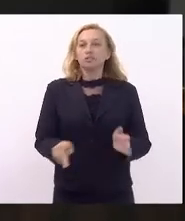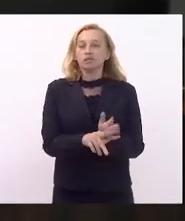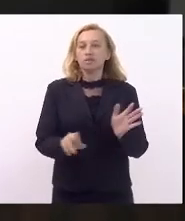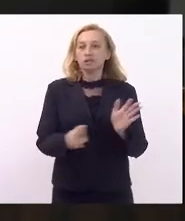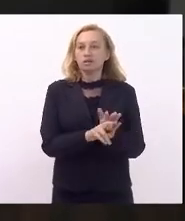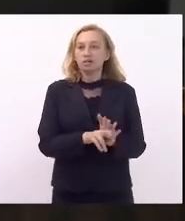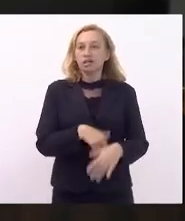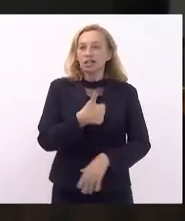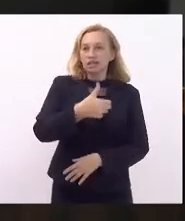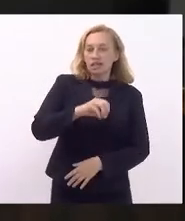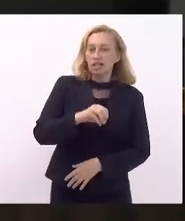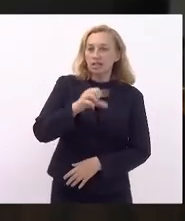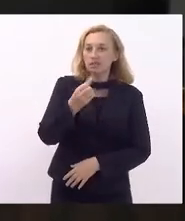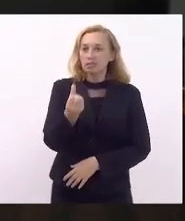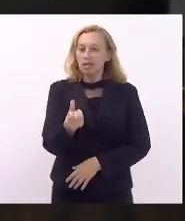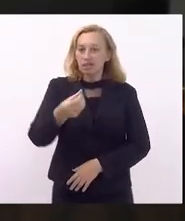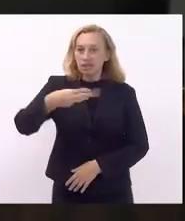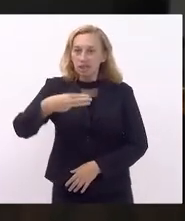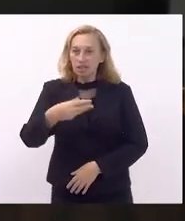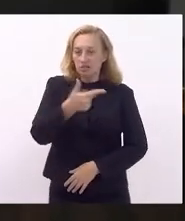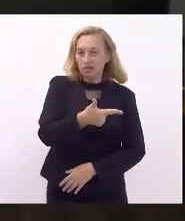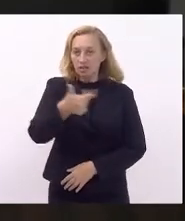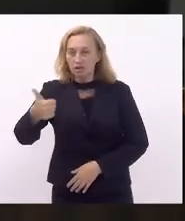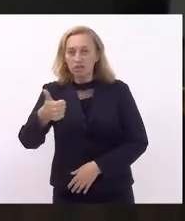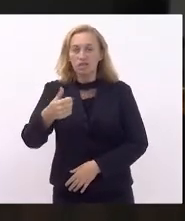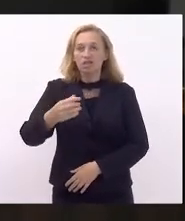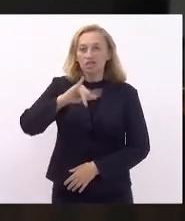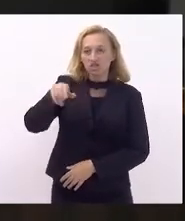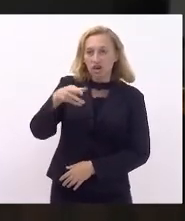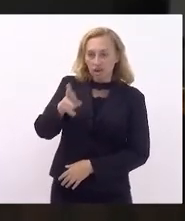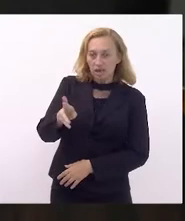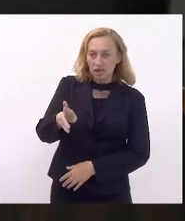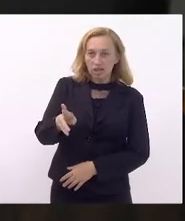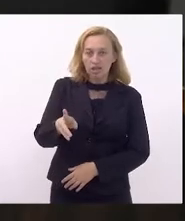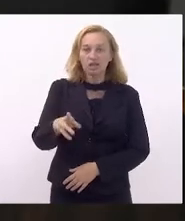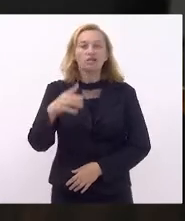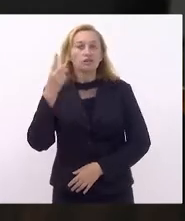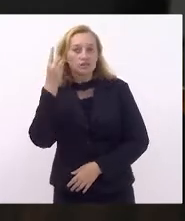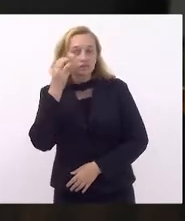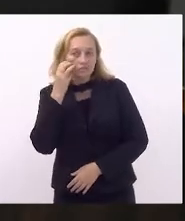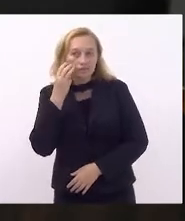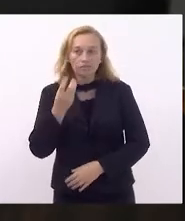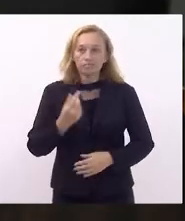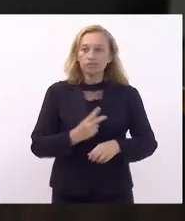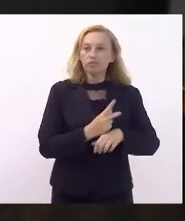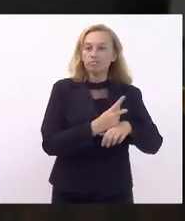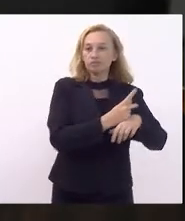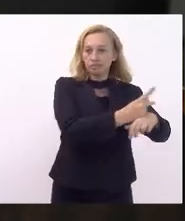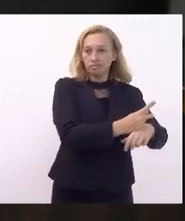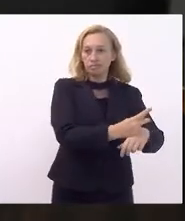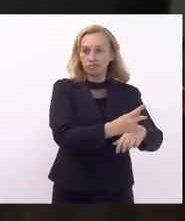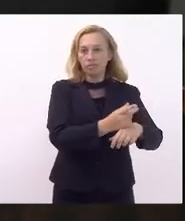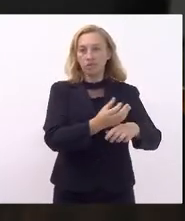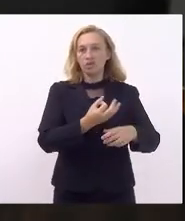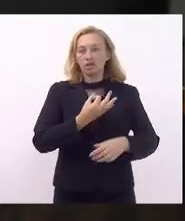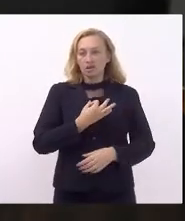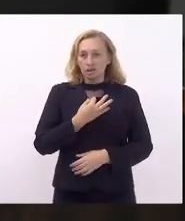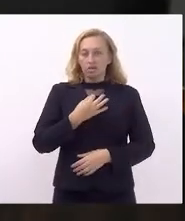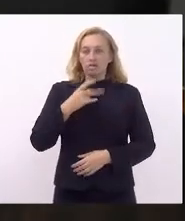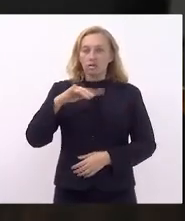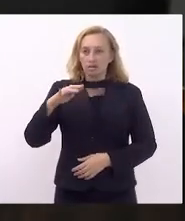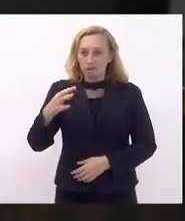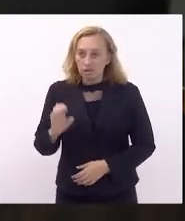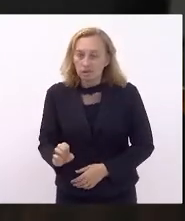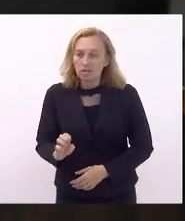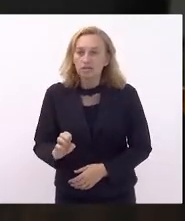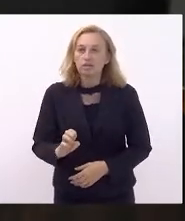de resolução 1063, de 22, de autoria do deputado Jari Oliveira e Valdeque Carneiro. Concedido de medalha tiradente ao doutor Glaucio